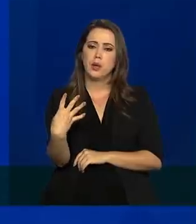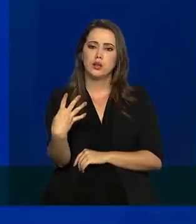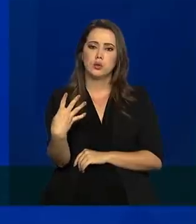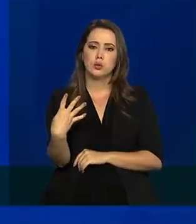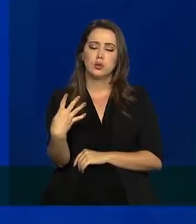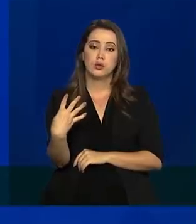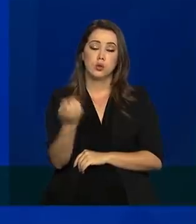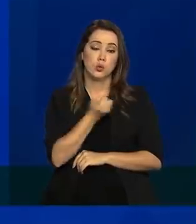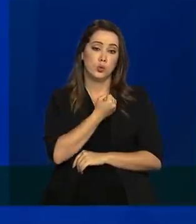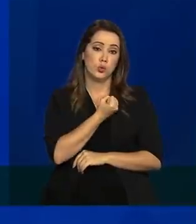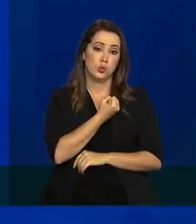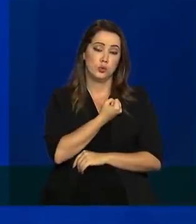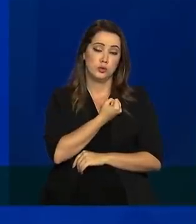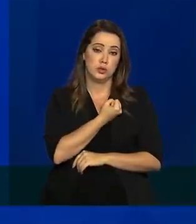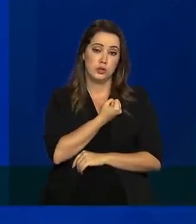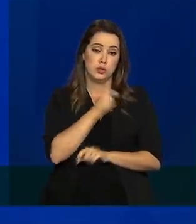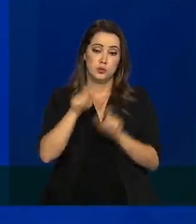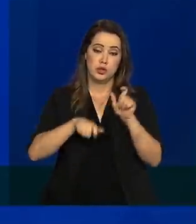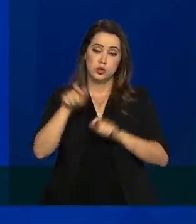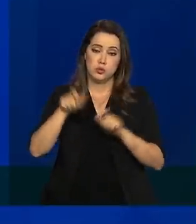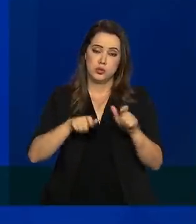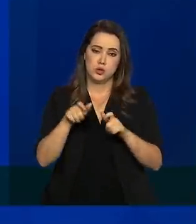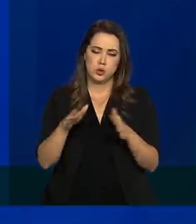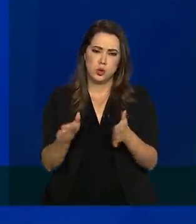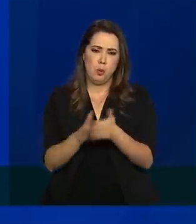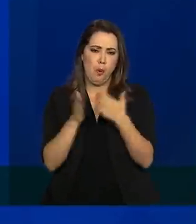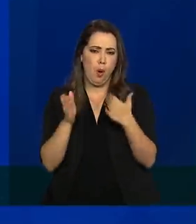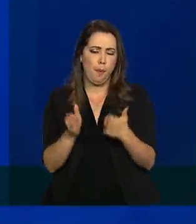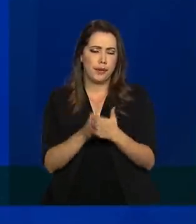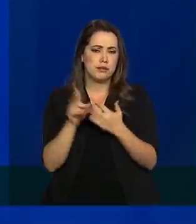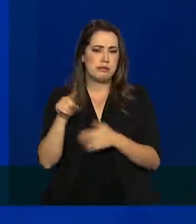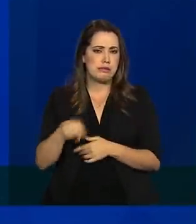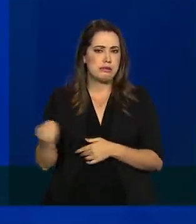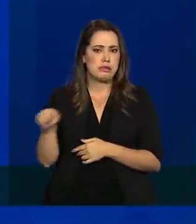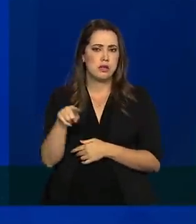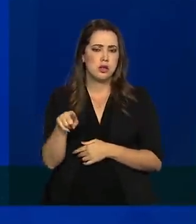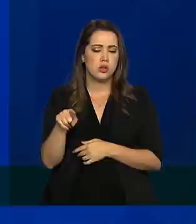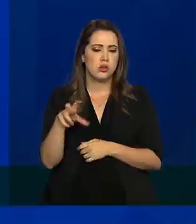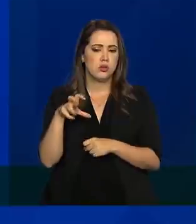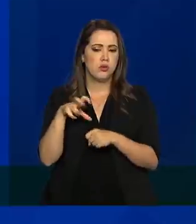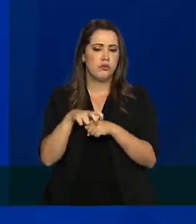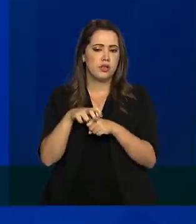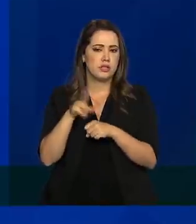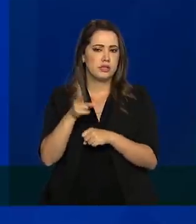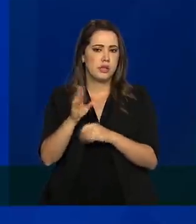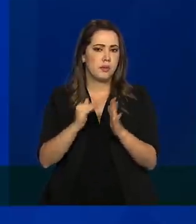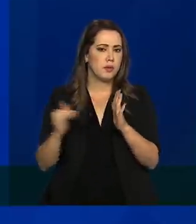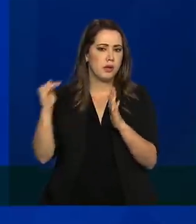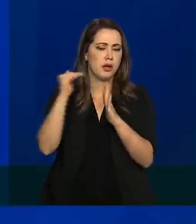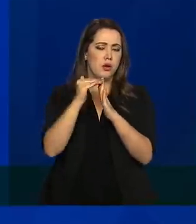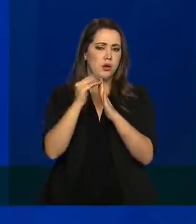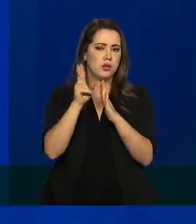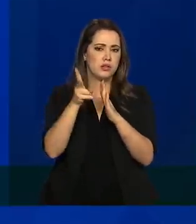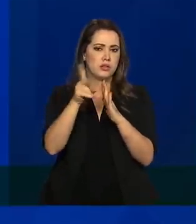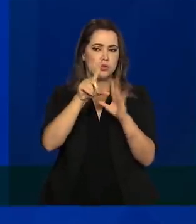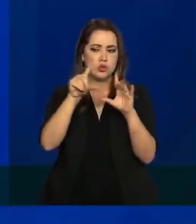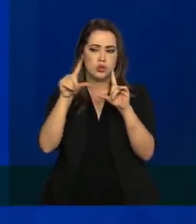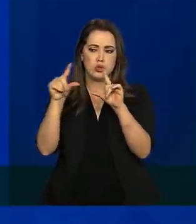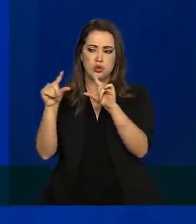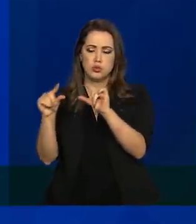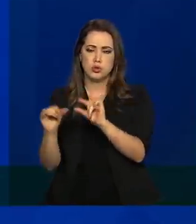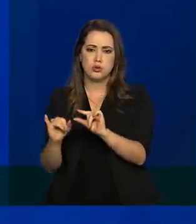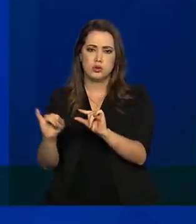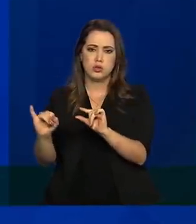o número de pessoas pobres que tiveram contato com o vírus é sempre maior e vai caindo conforme